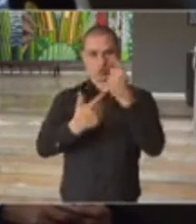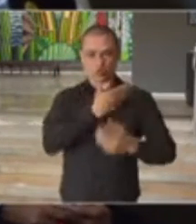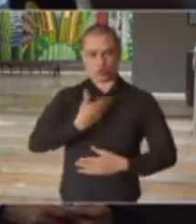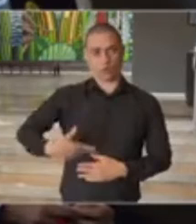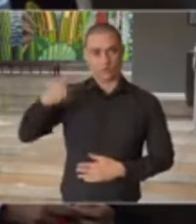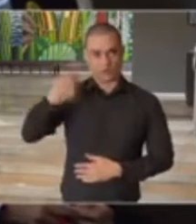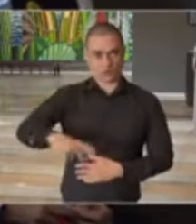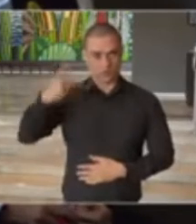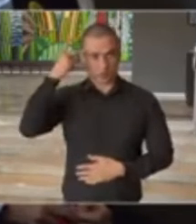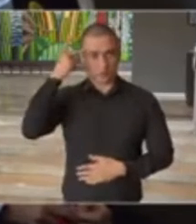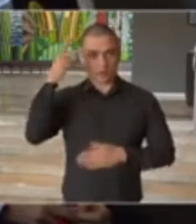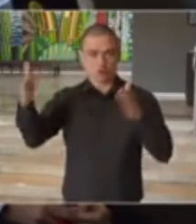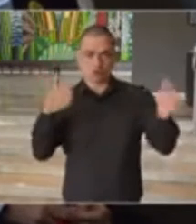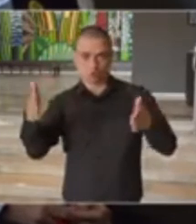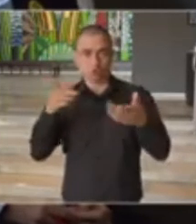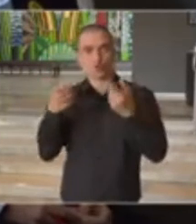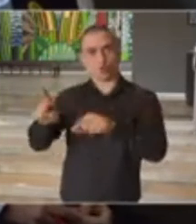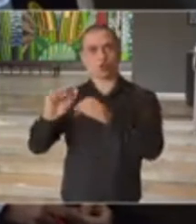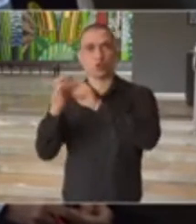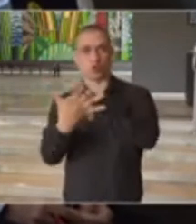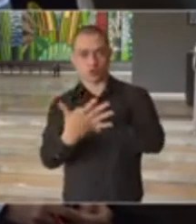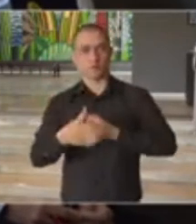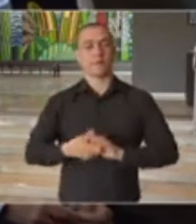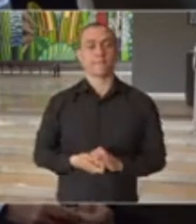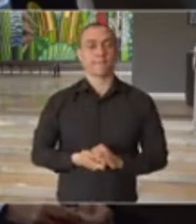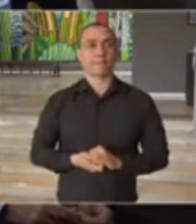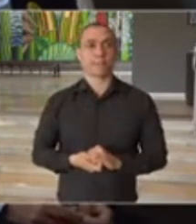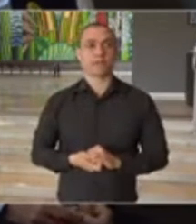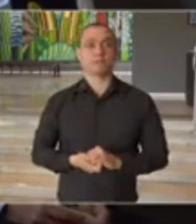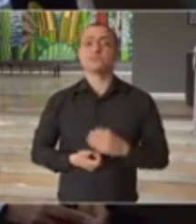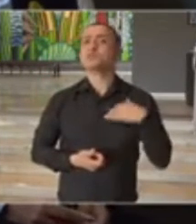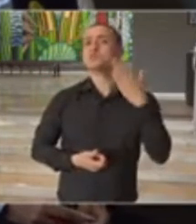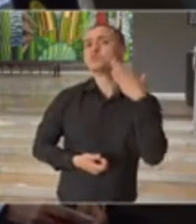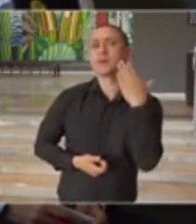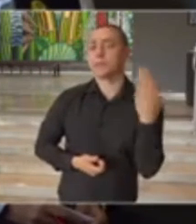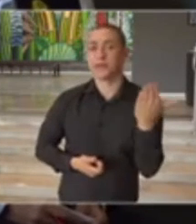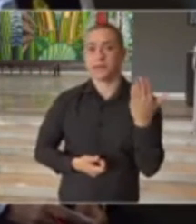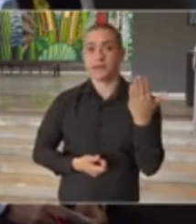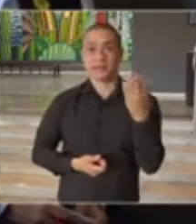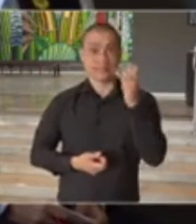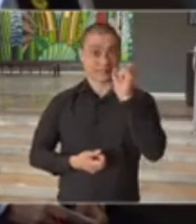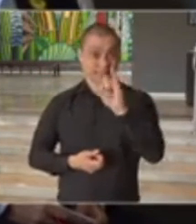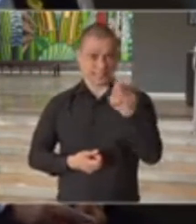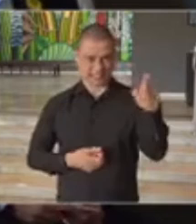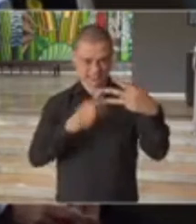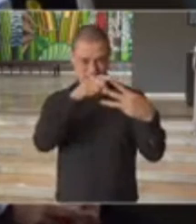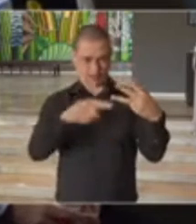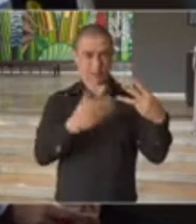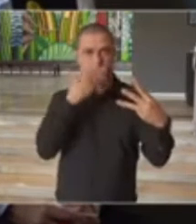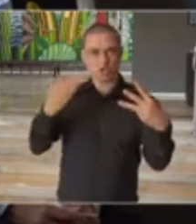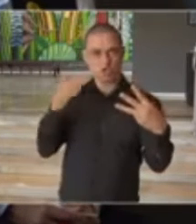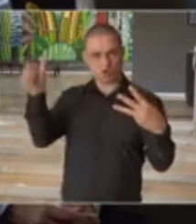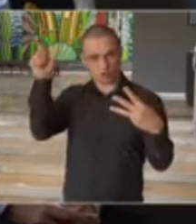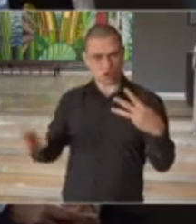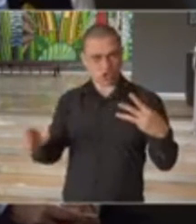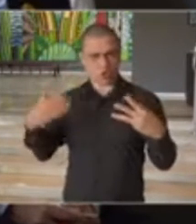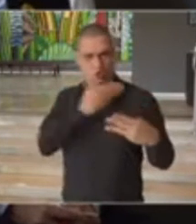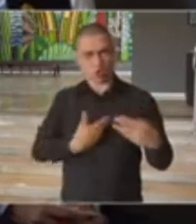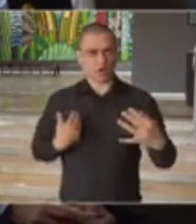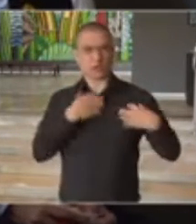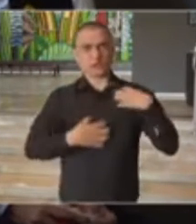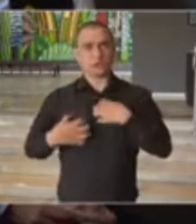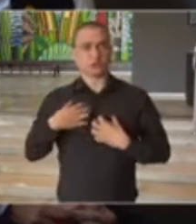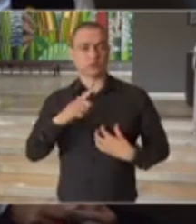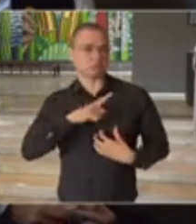governo durante o combate à pandemia do coronavírus. Eu gostaria de saber se esses pedidos causaram algum transtorno ao governo